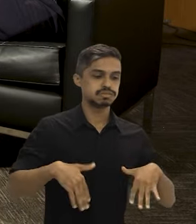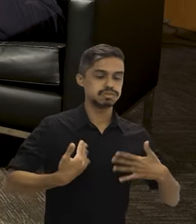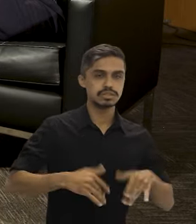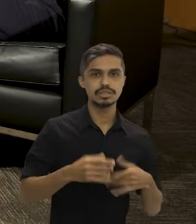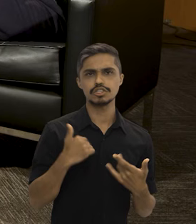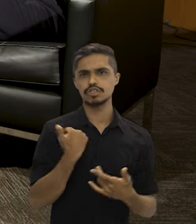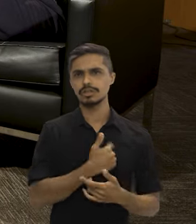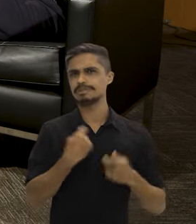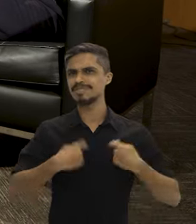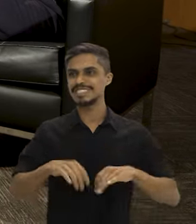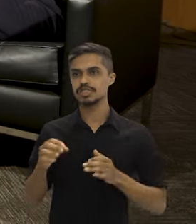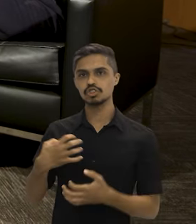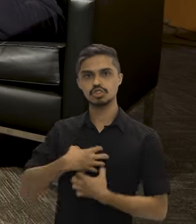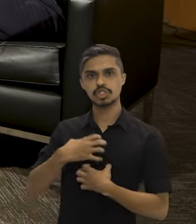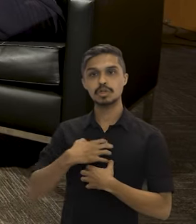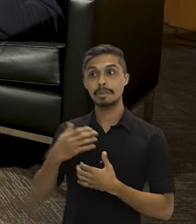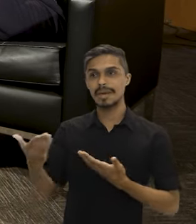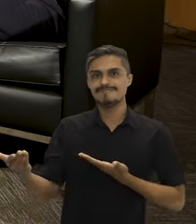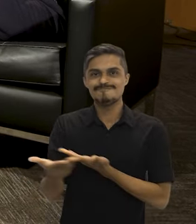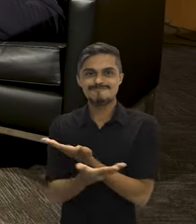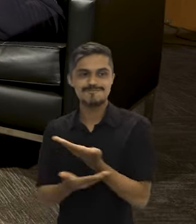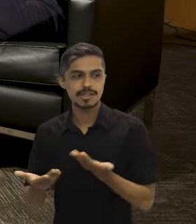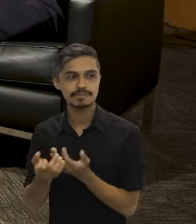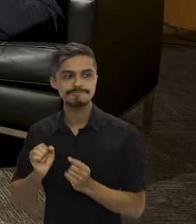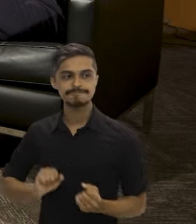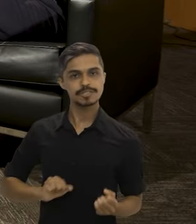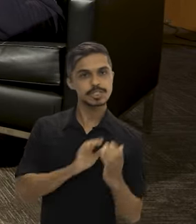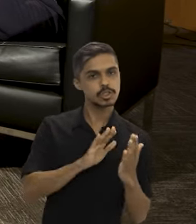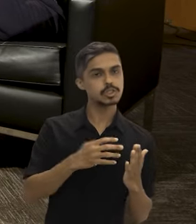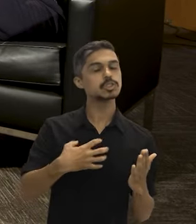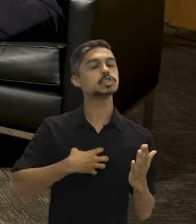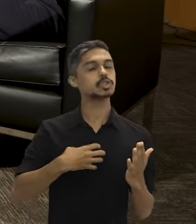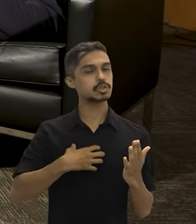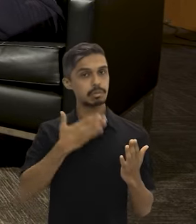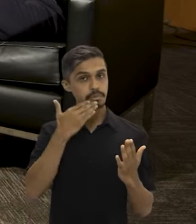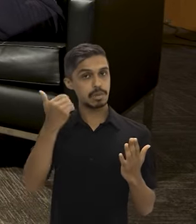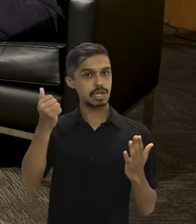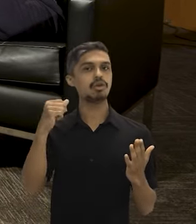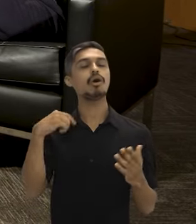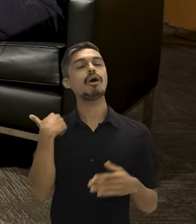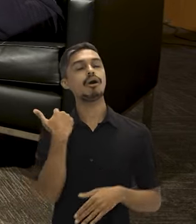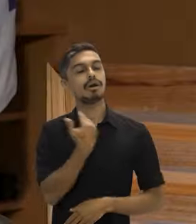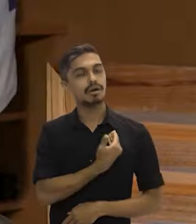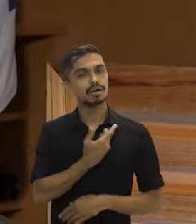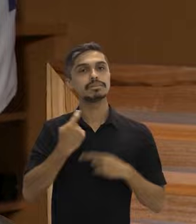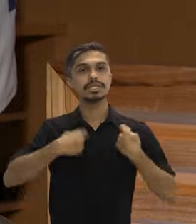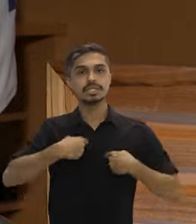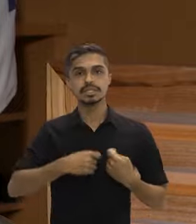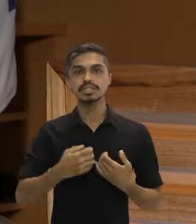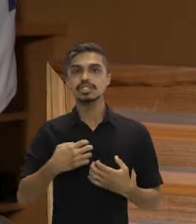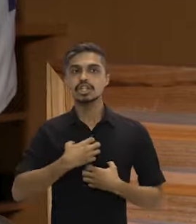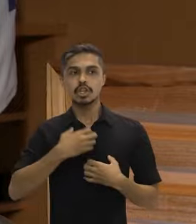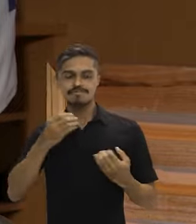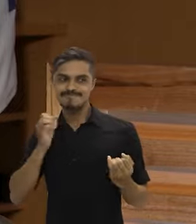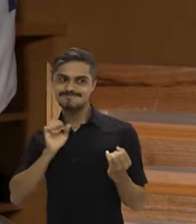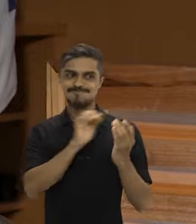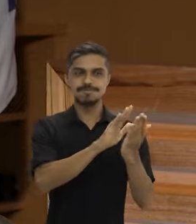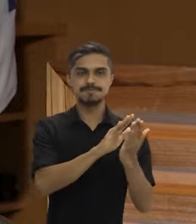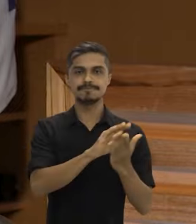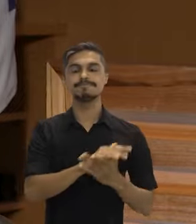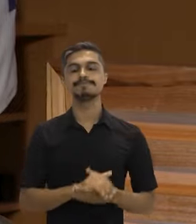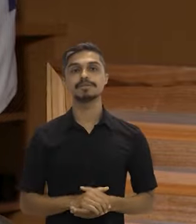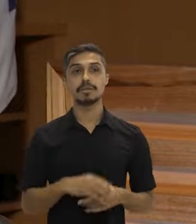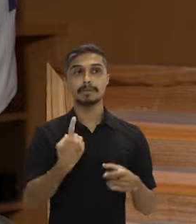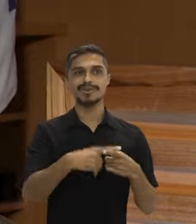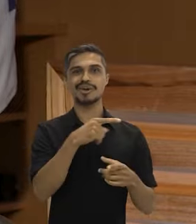atue de forma ainda mais orgânica para fazer frente a essa nova dinâmica, esse padrão organizado